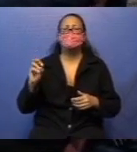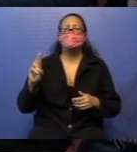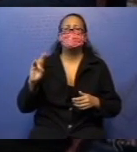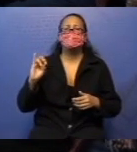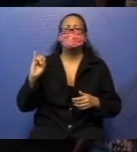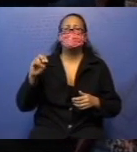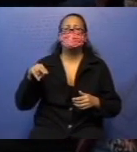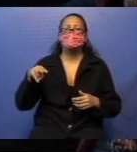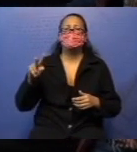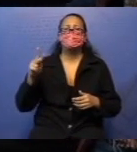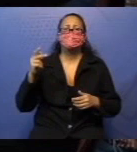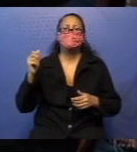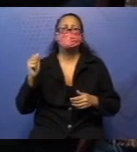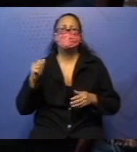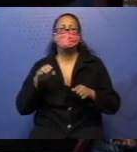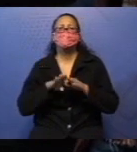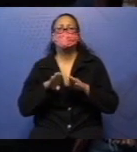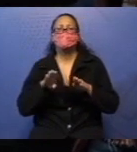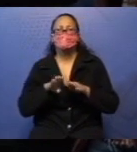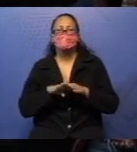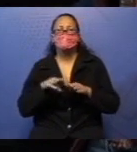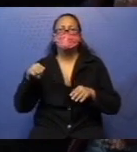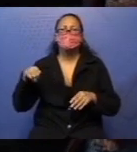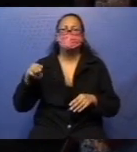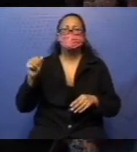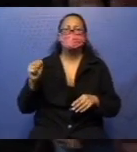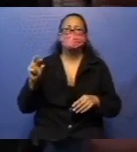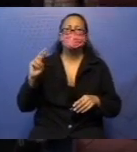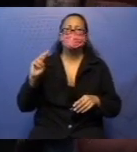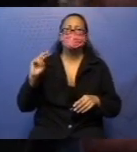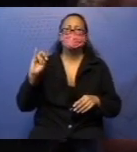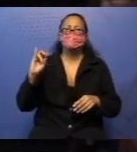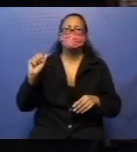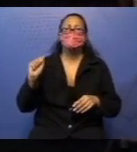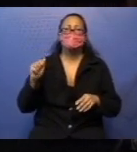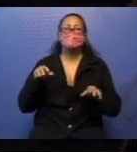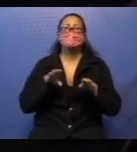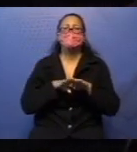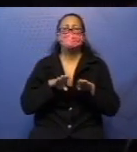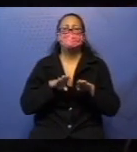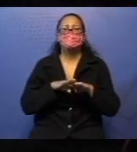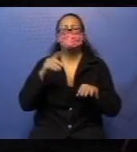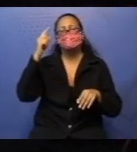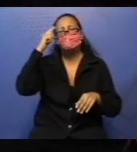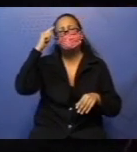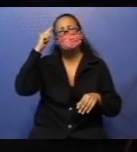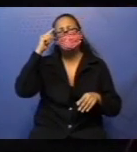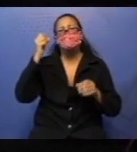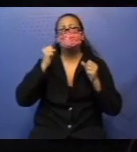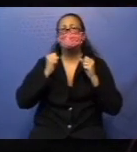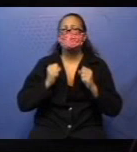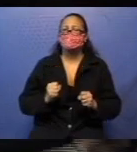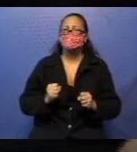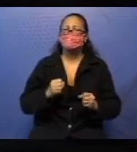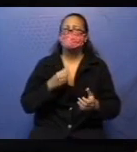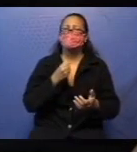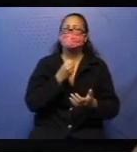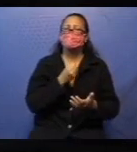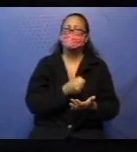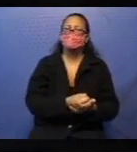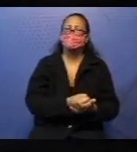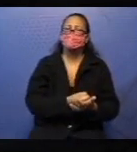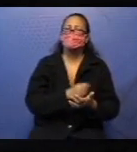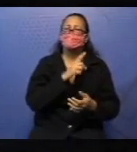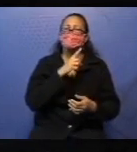ela guardar dinheiro. A Maria Cascuda também. E ainda posso pagar sorvete para as minhas amigas.